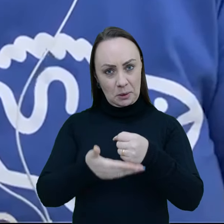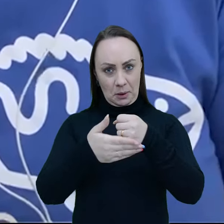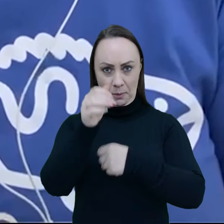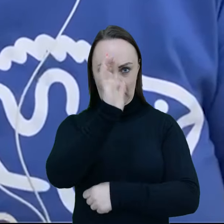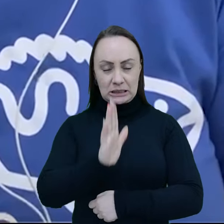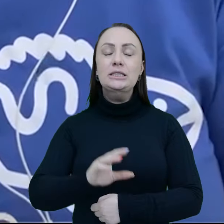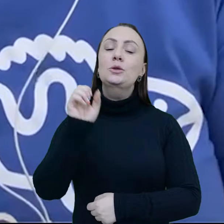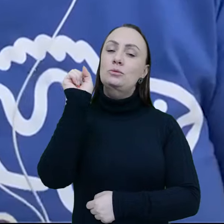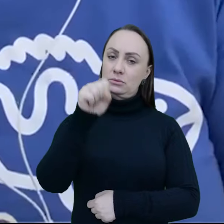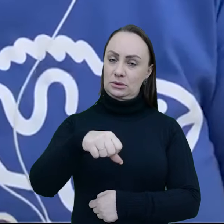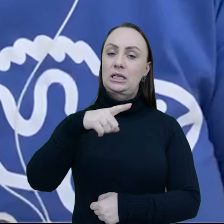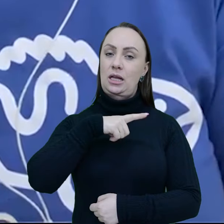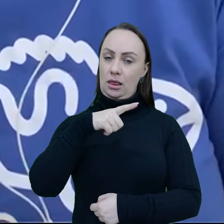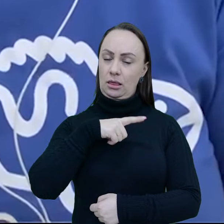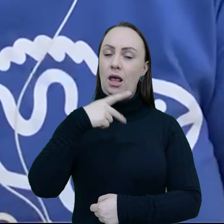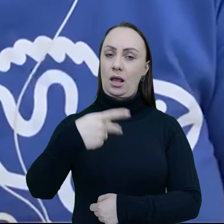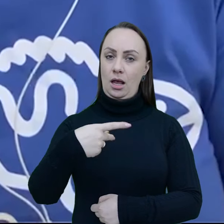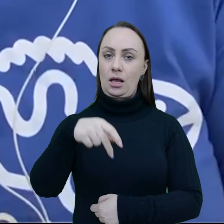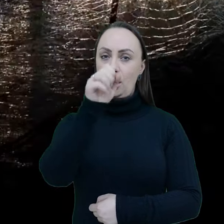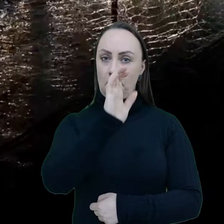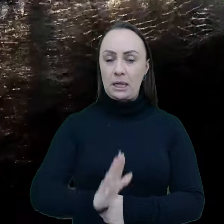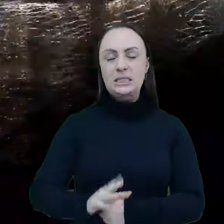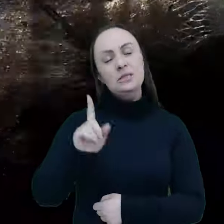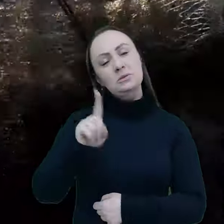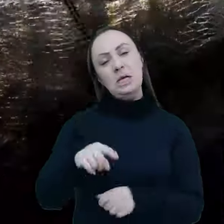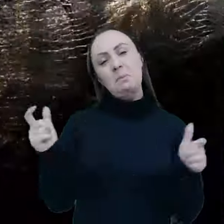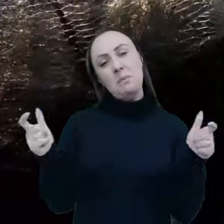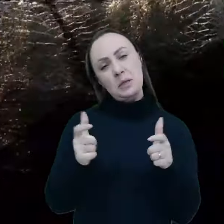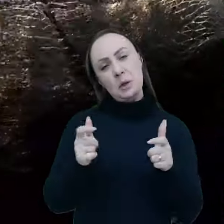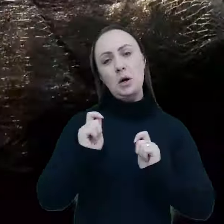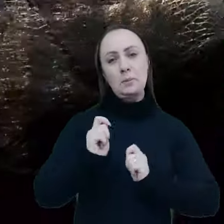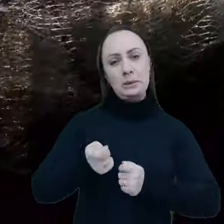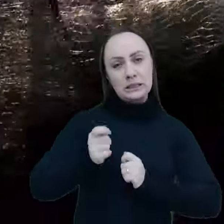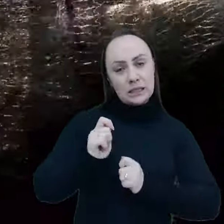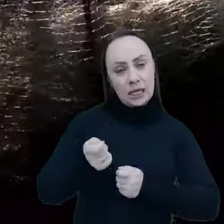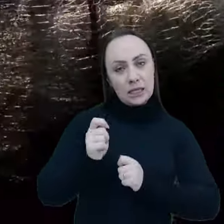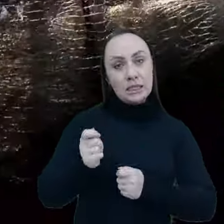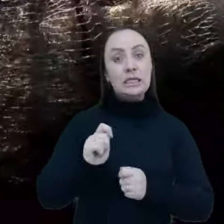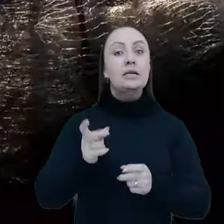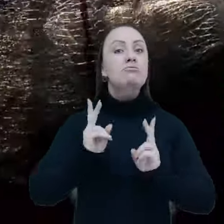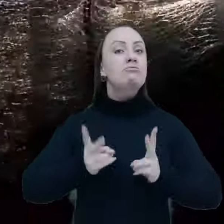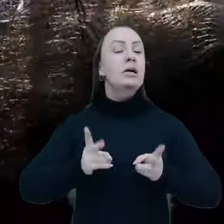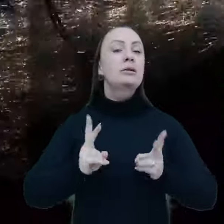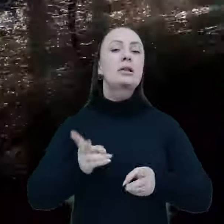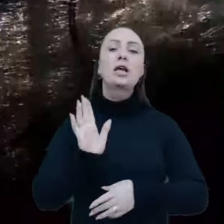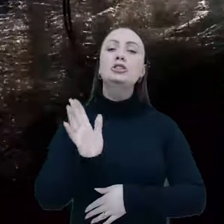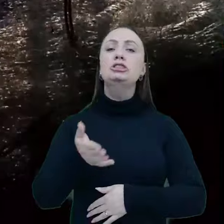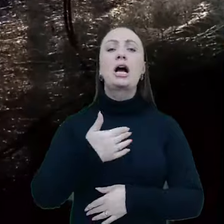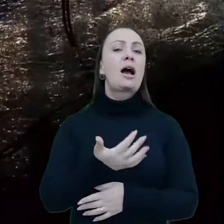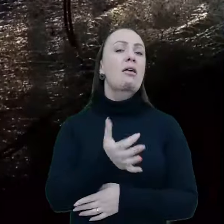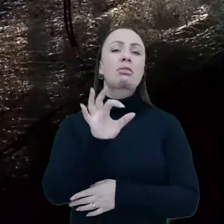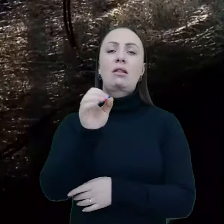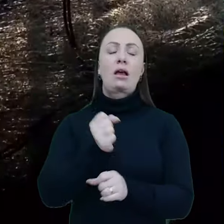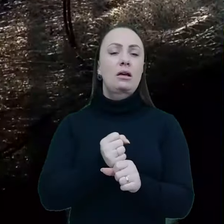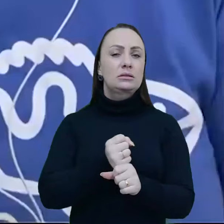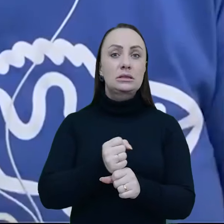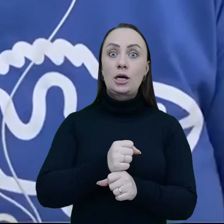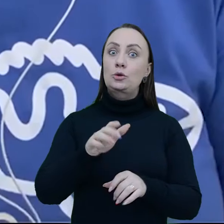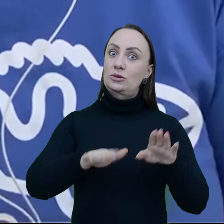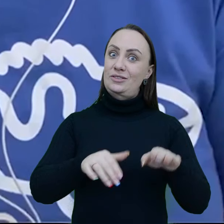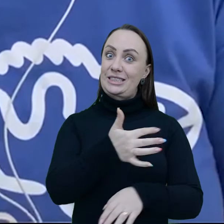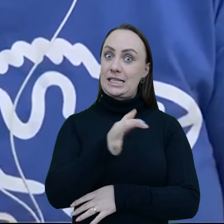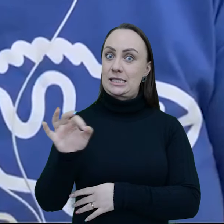sim, eu acho que tem pescarias sustentáveis no Brasil. Pescarias de pequena escala, que se mantém já há